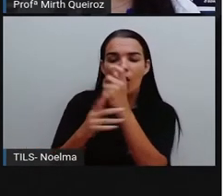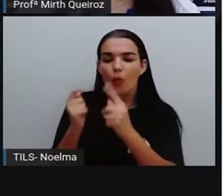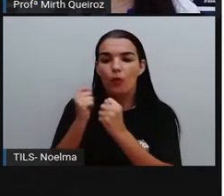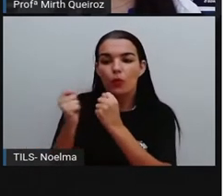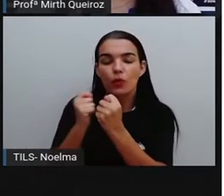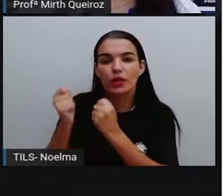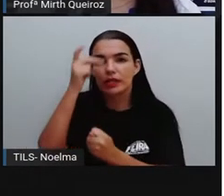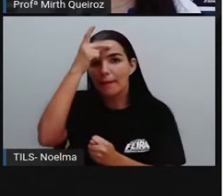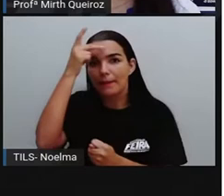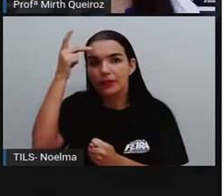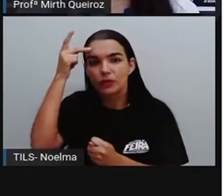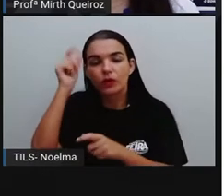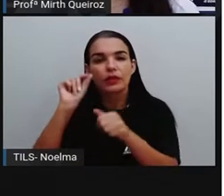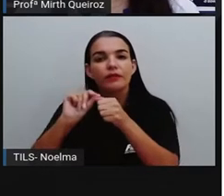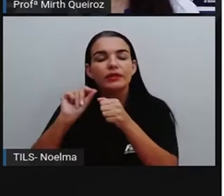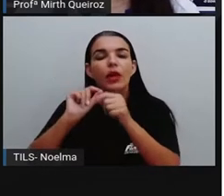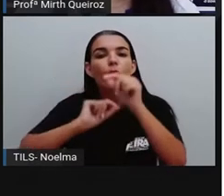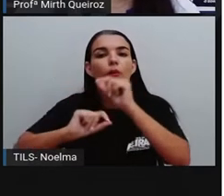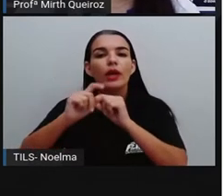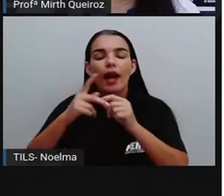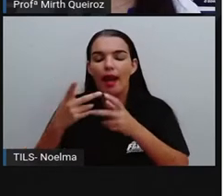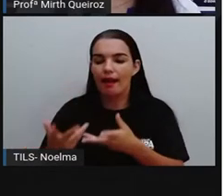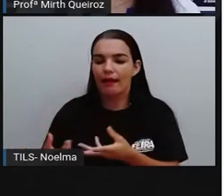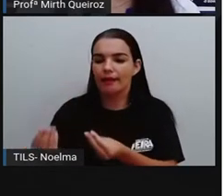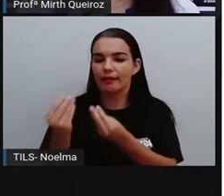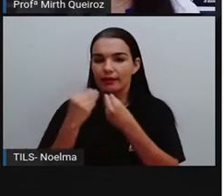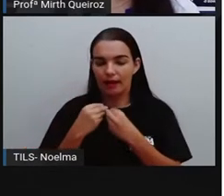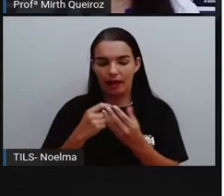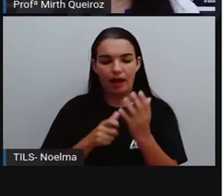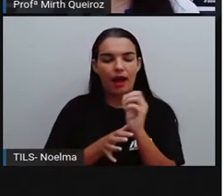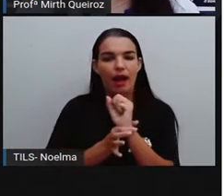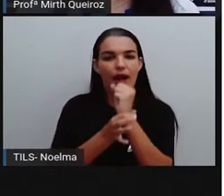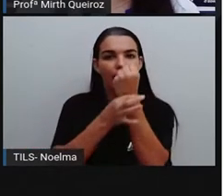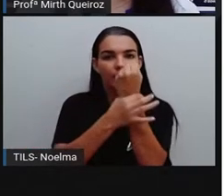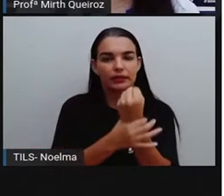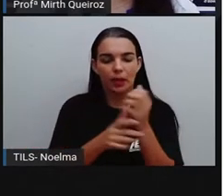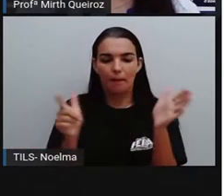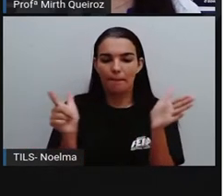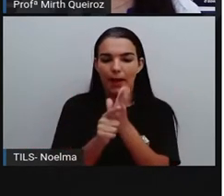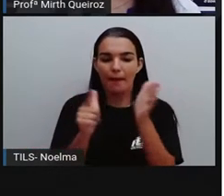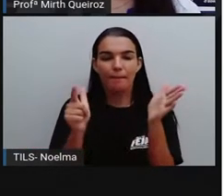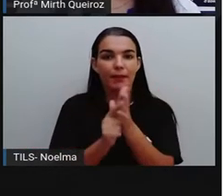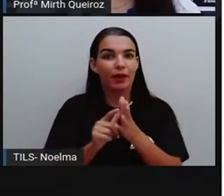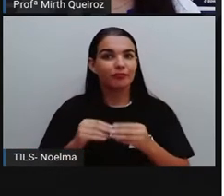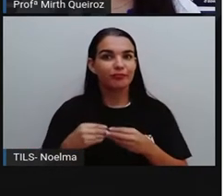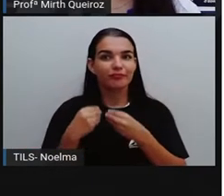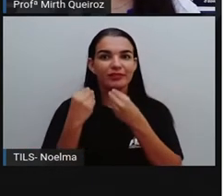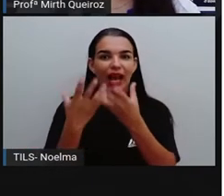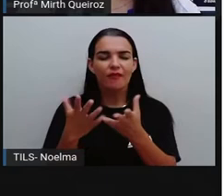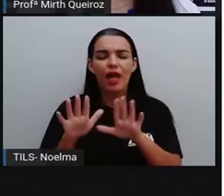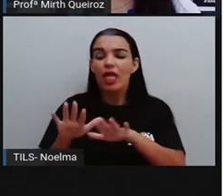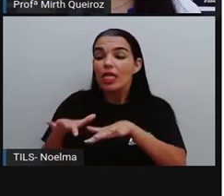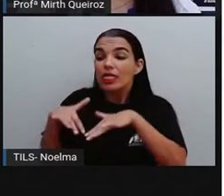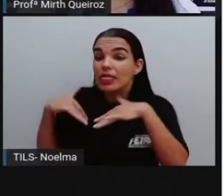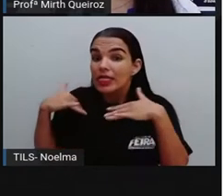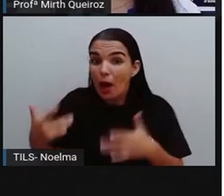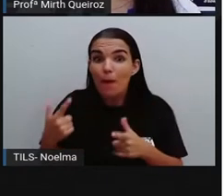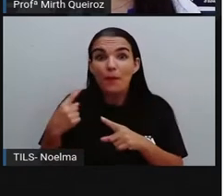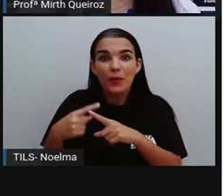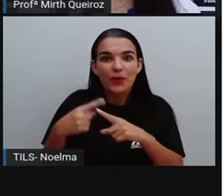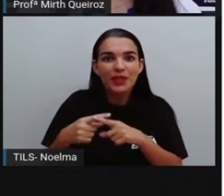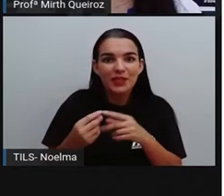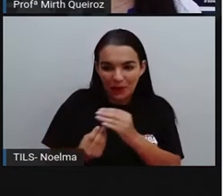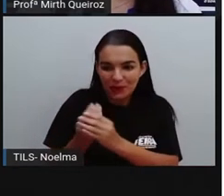pessoas que davam como garantia um recibo de papel. Surgiu, assim, o